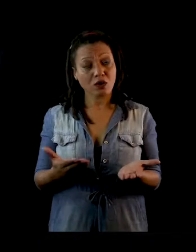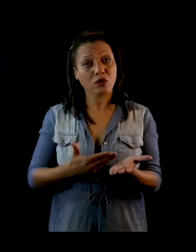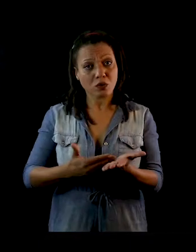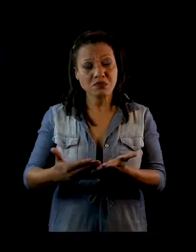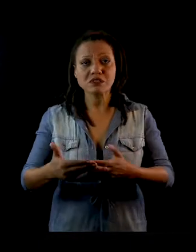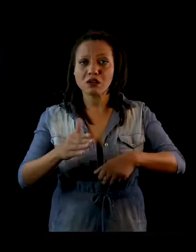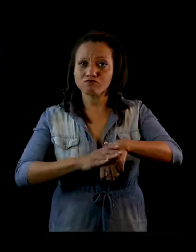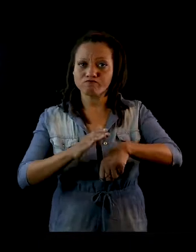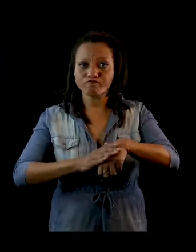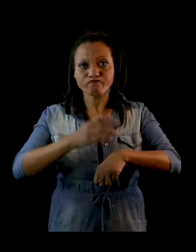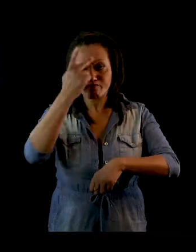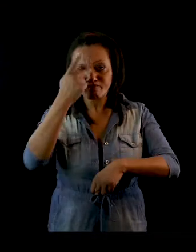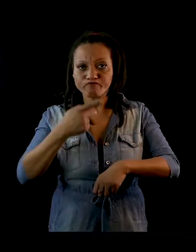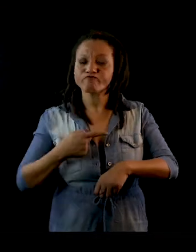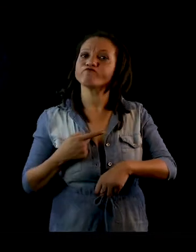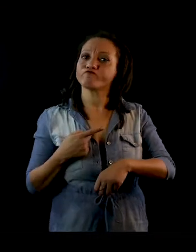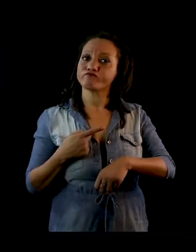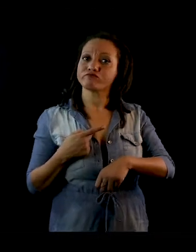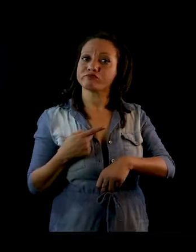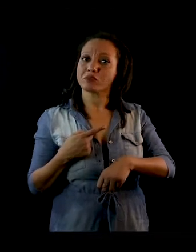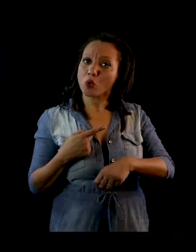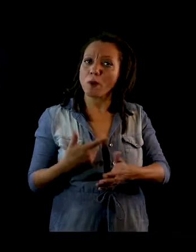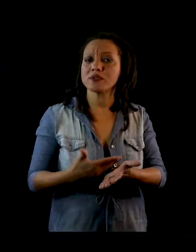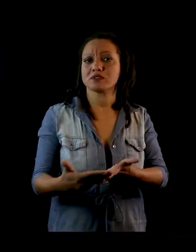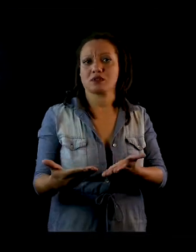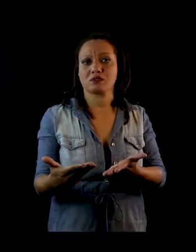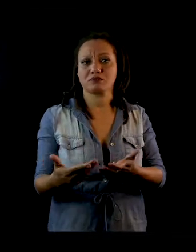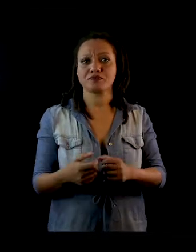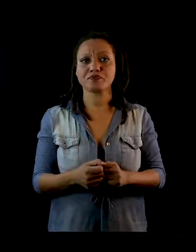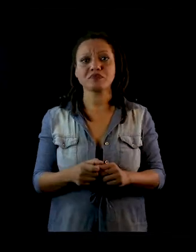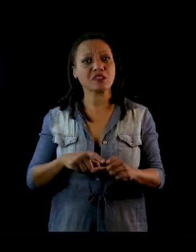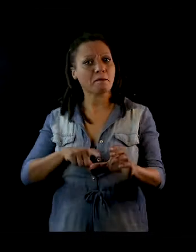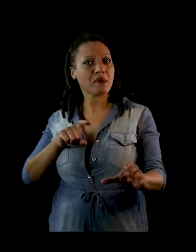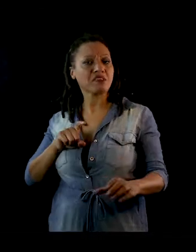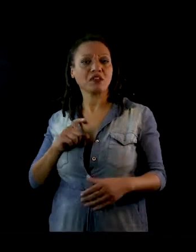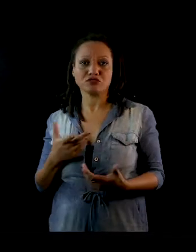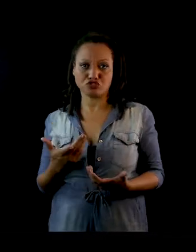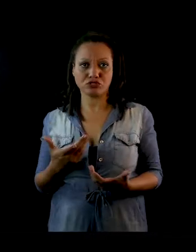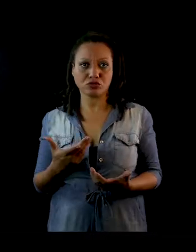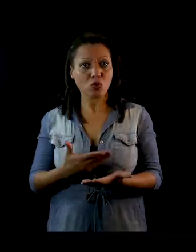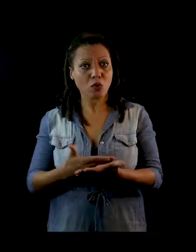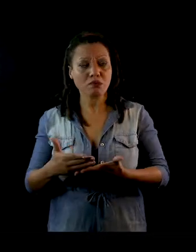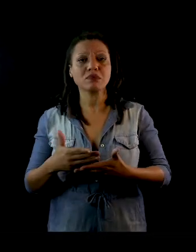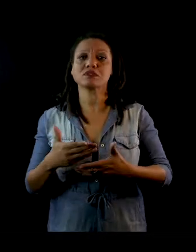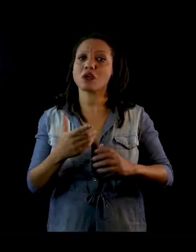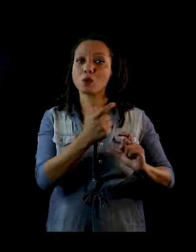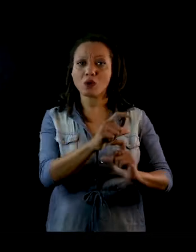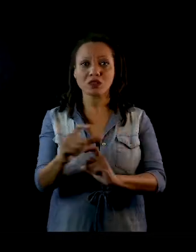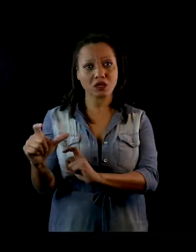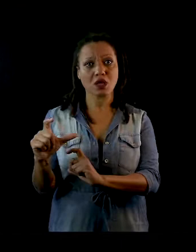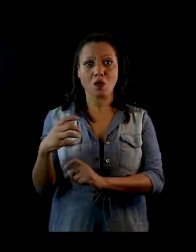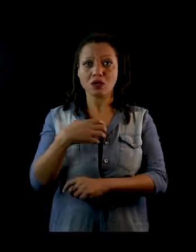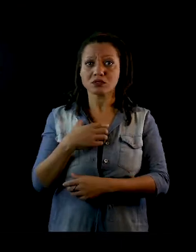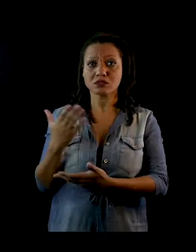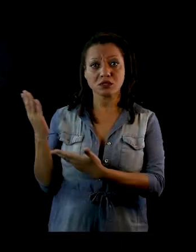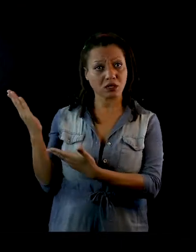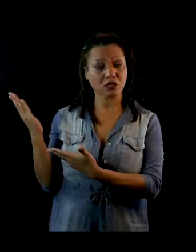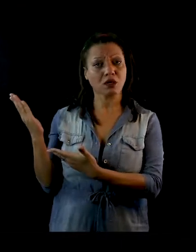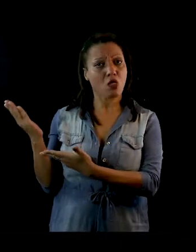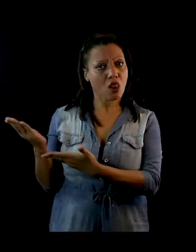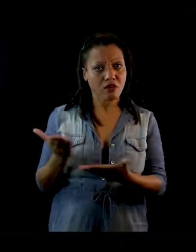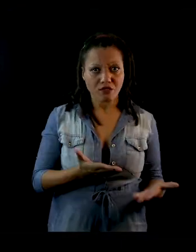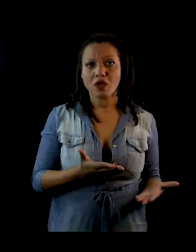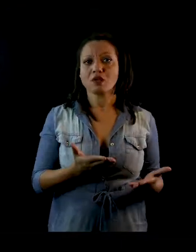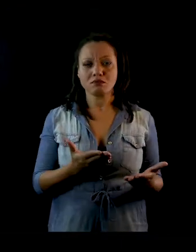independente, e eu trabalho muito com quadrinho indie. O que eu trouxe para a banca de quadrinistas são basicamente trabalhos